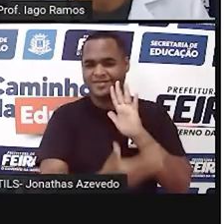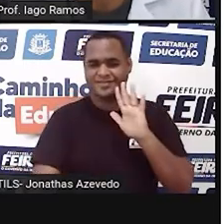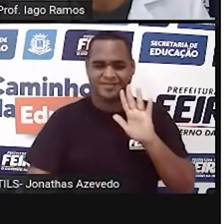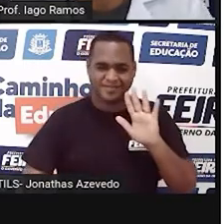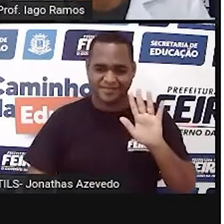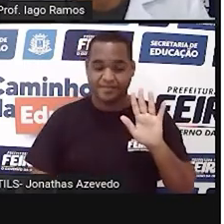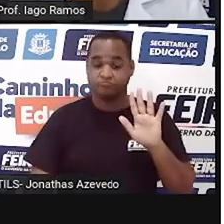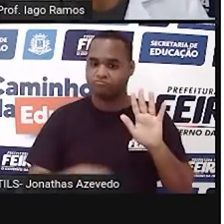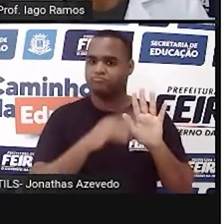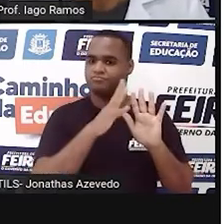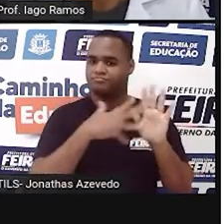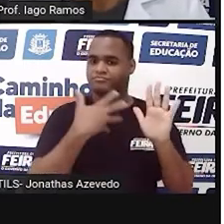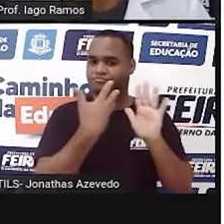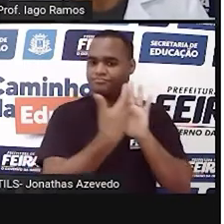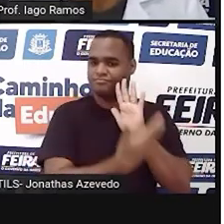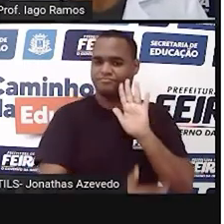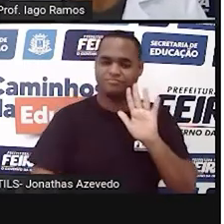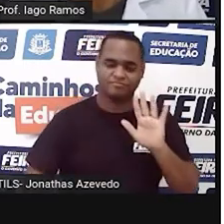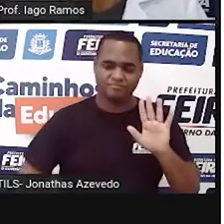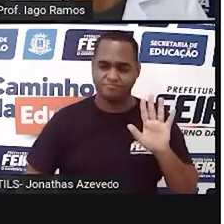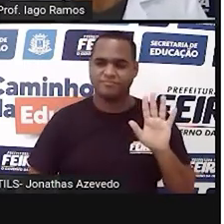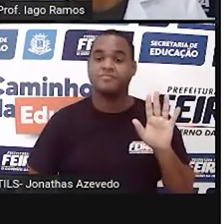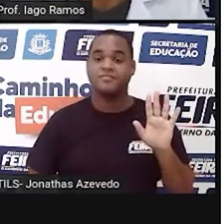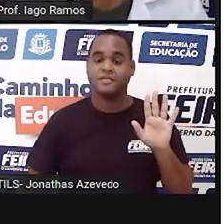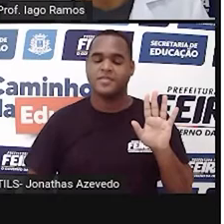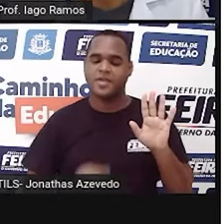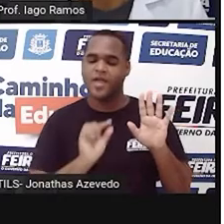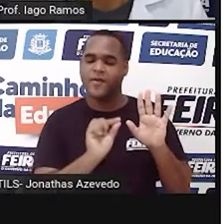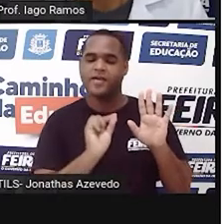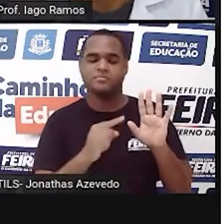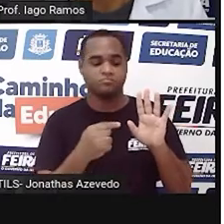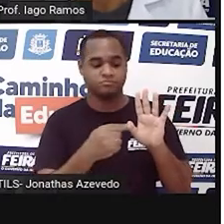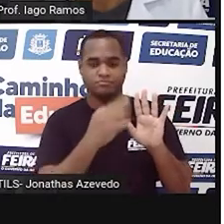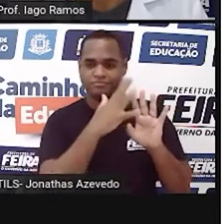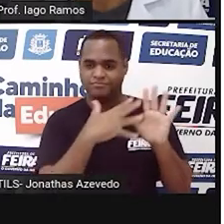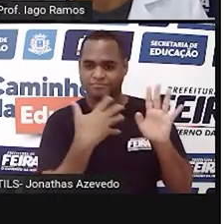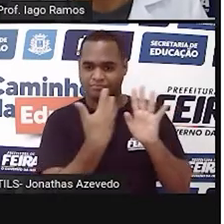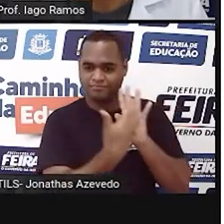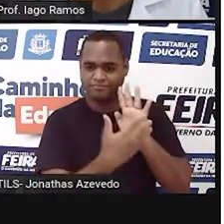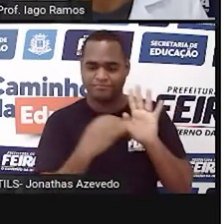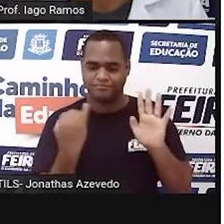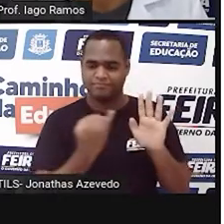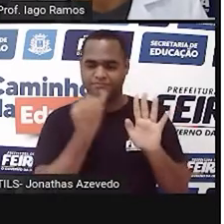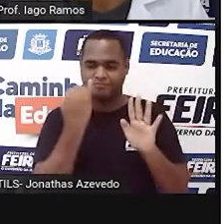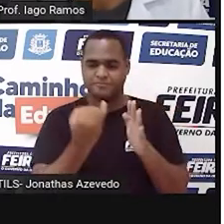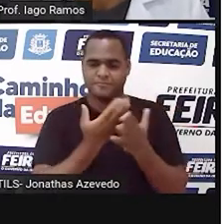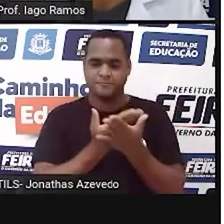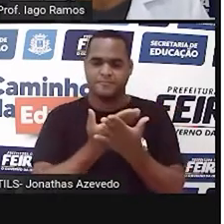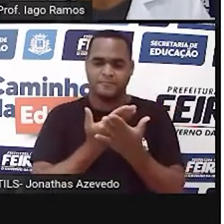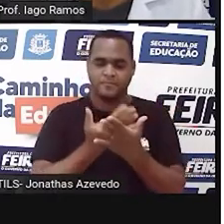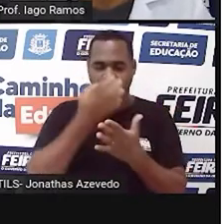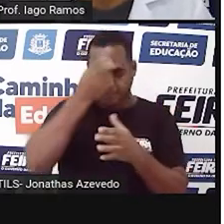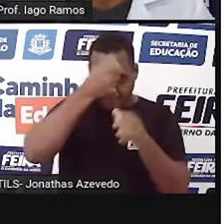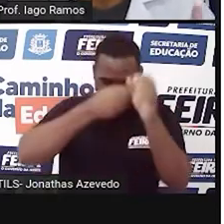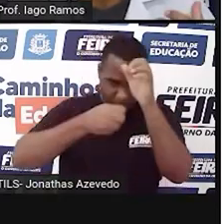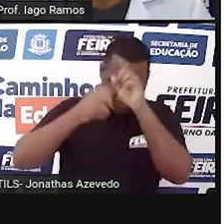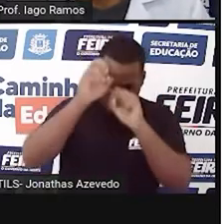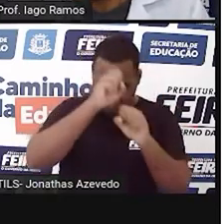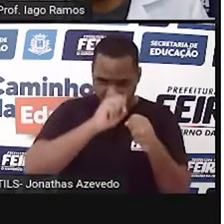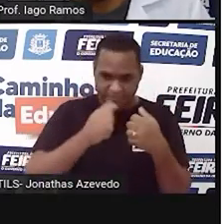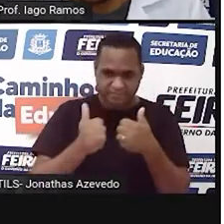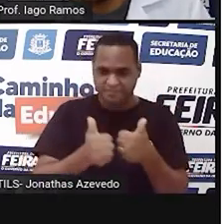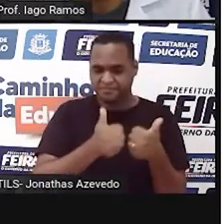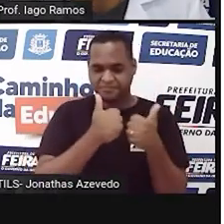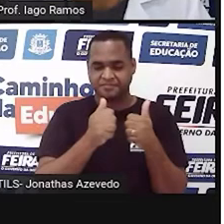Pois é, tabelas que é uma coisa muito importante para a gente estudar e aprender, porque elas fazem